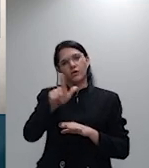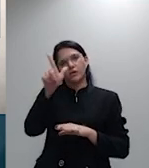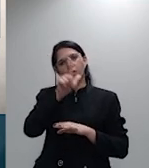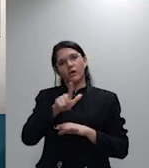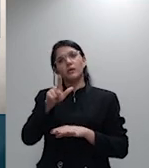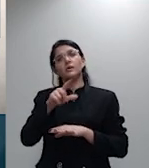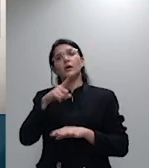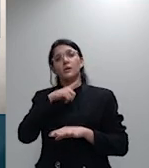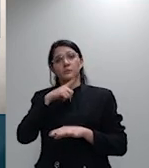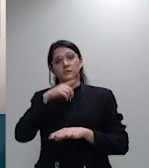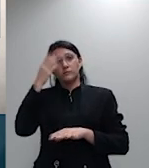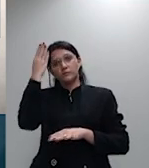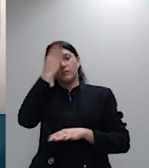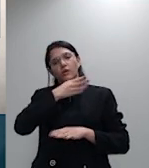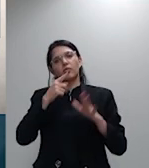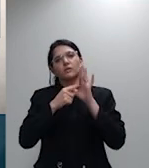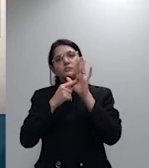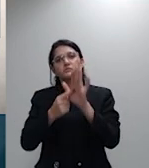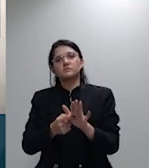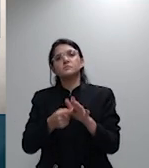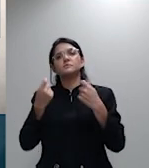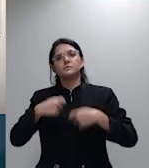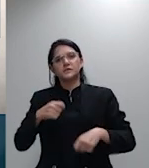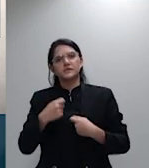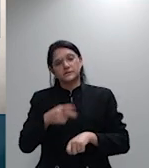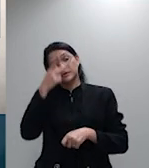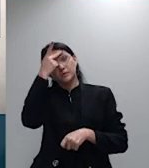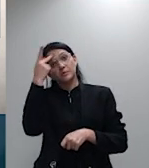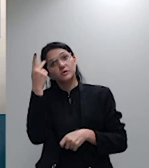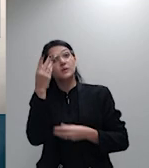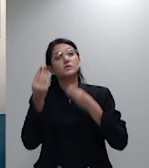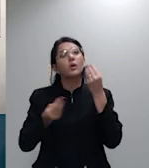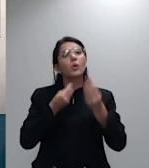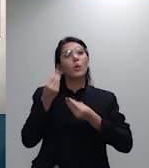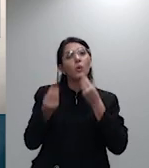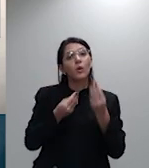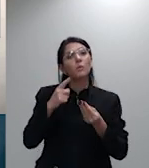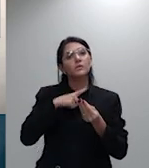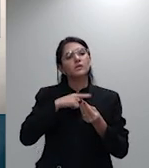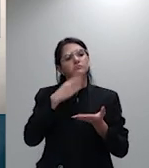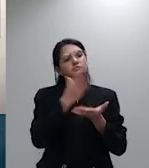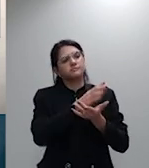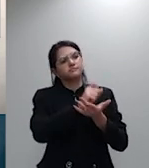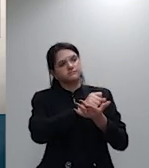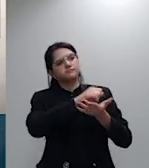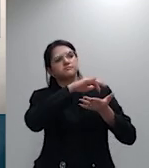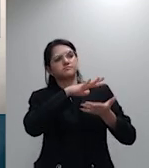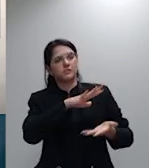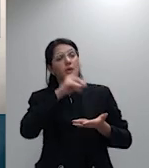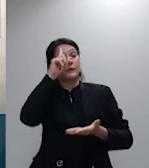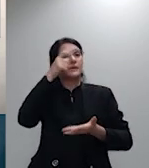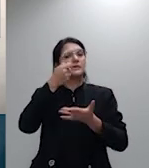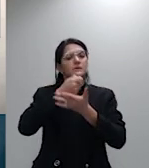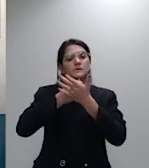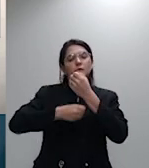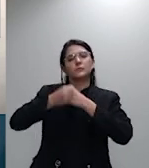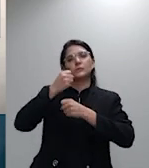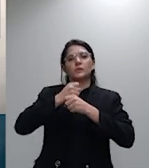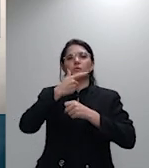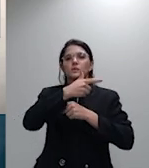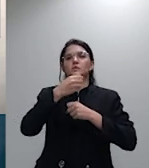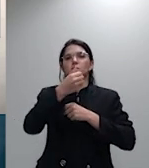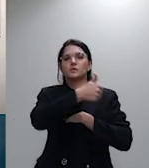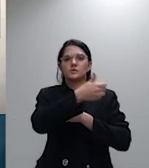intimação pessoal para a diligência nos autos decisão de 2016 na oportunidade na qual foi prolatado o acordo